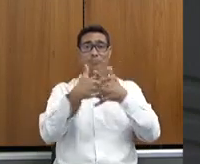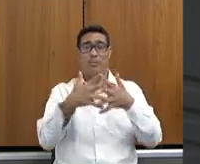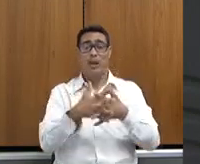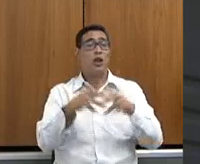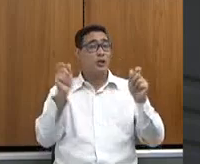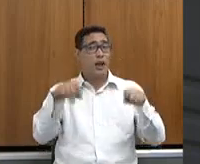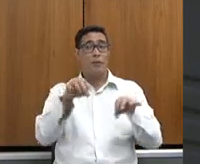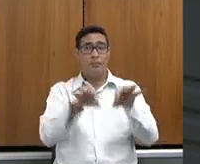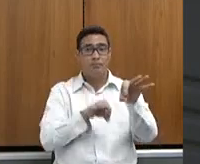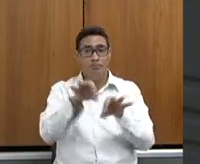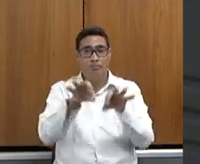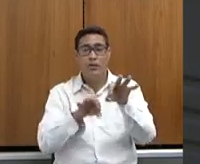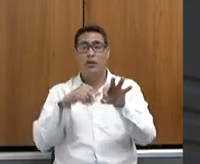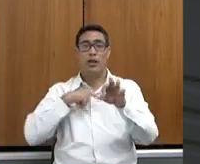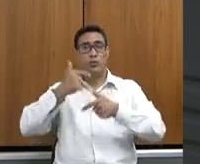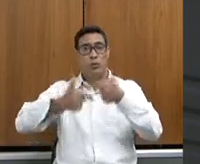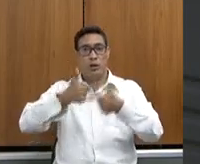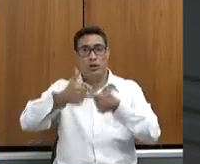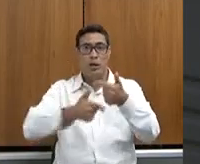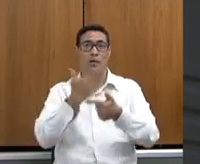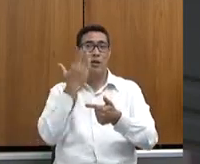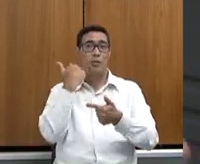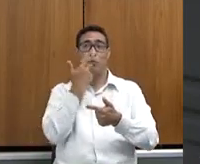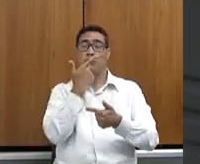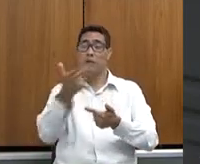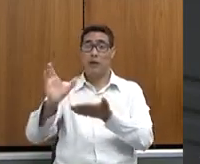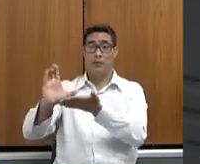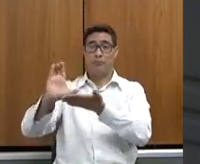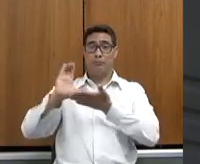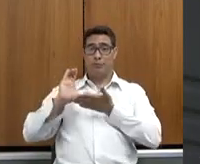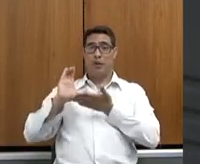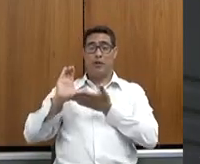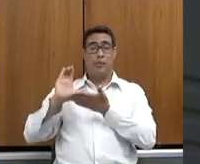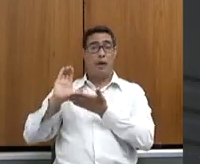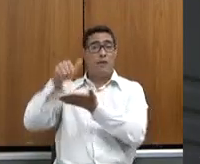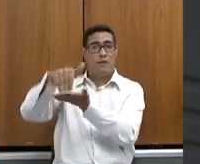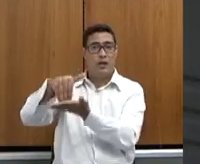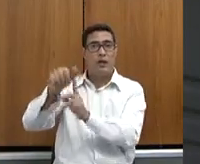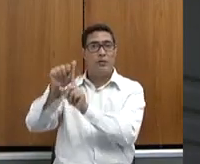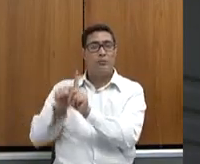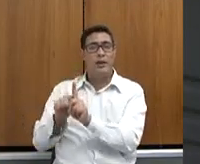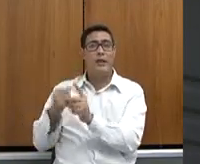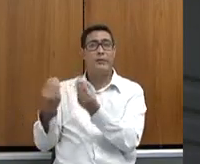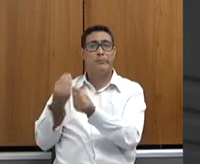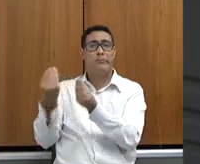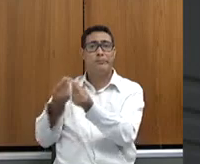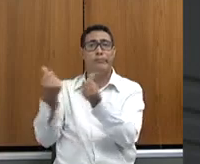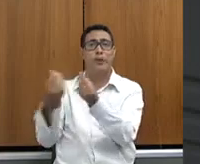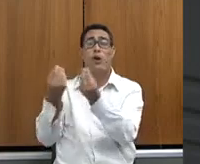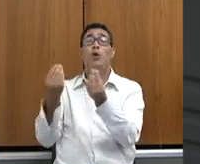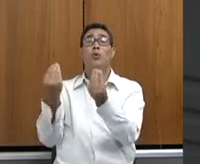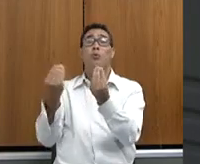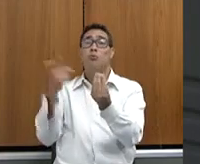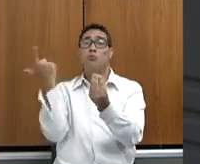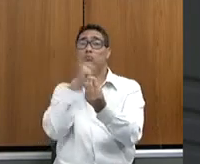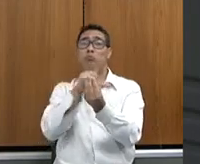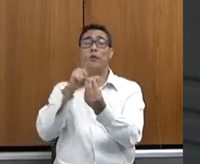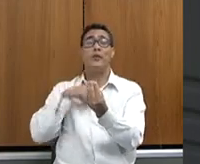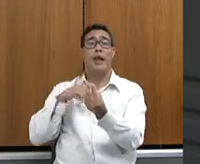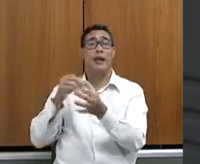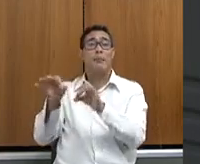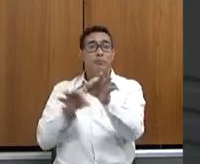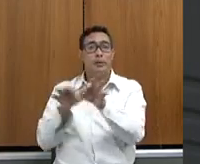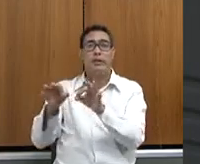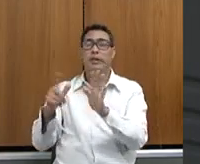a sua atividade, que você não sabe quanto você vai receber no fim do mês por um produto que você entrega, você não tem como viver com isso, é uma coisa quase que